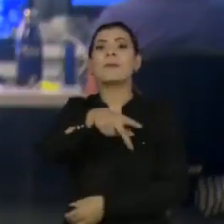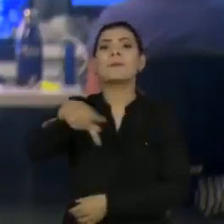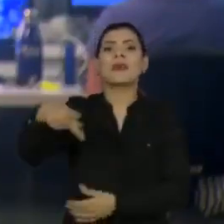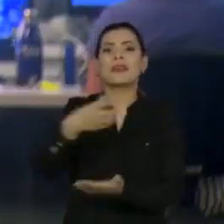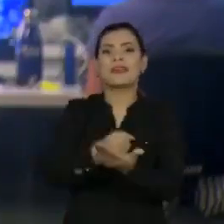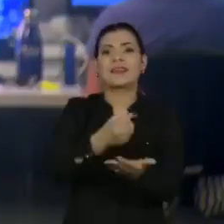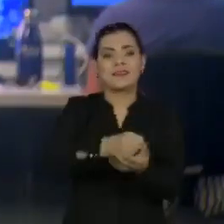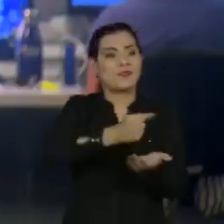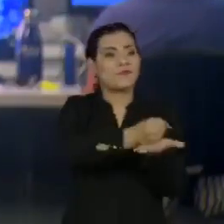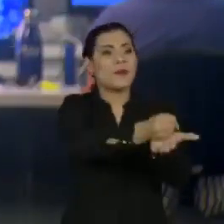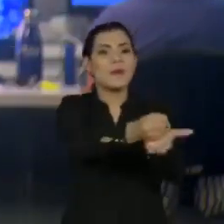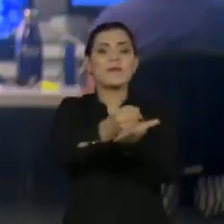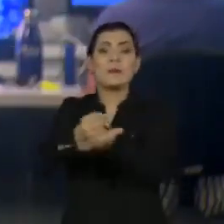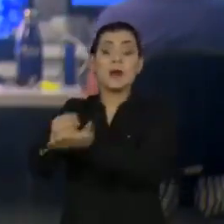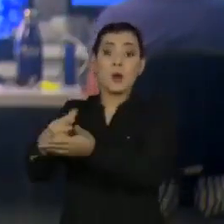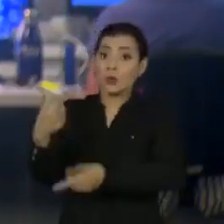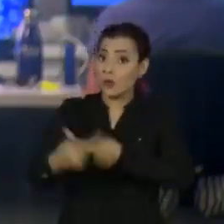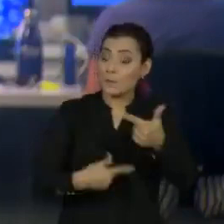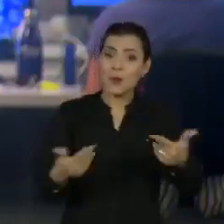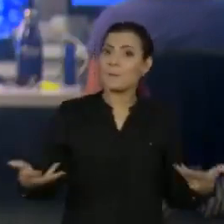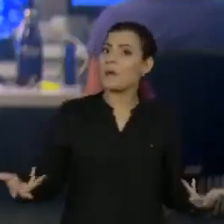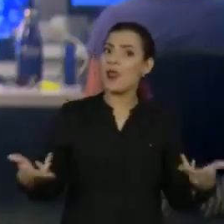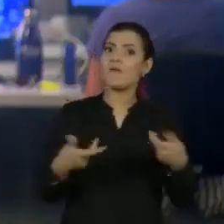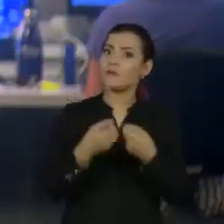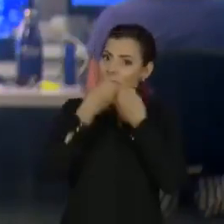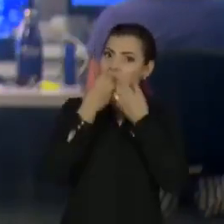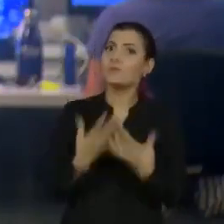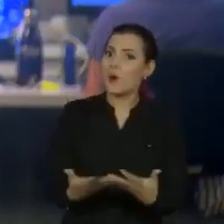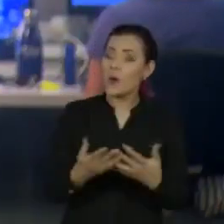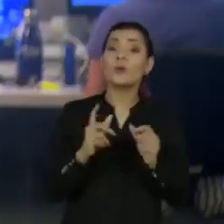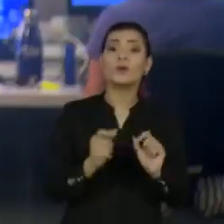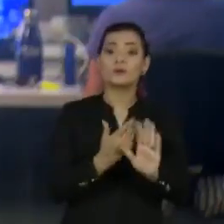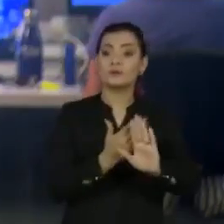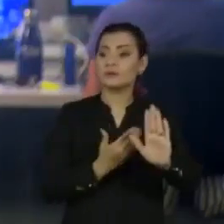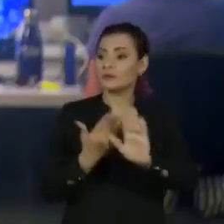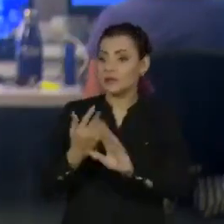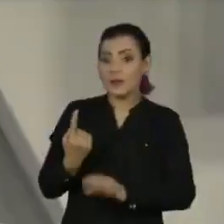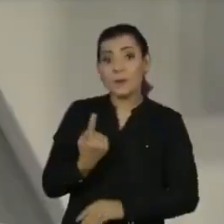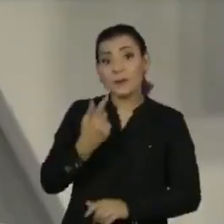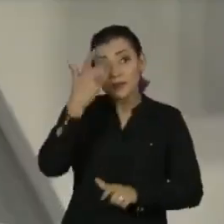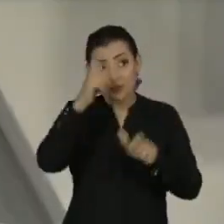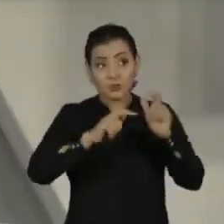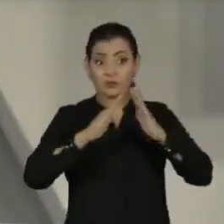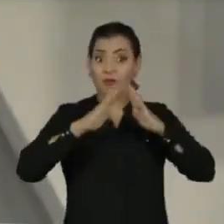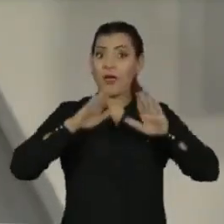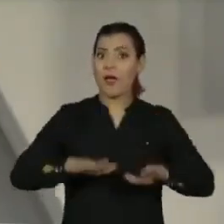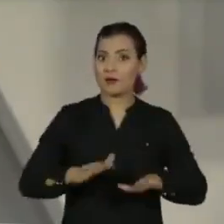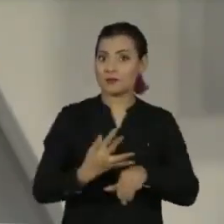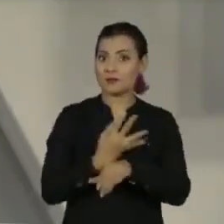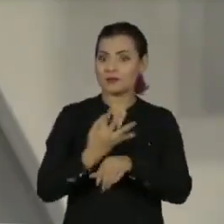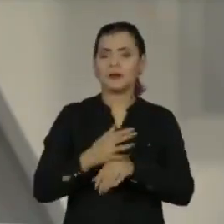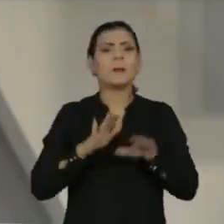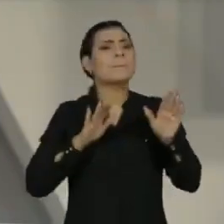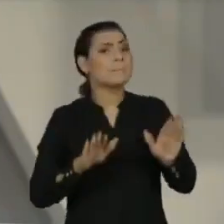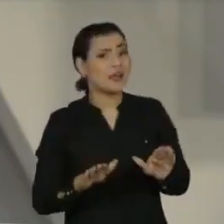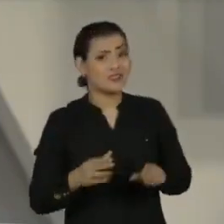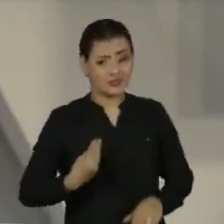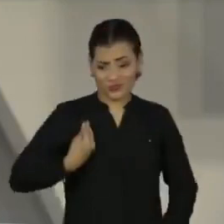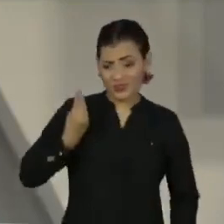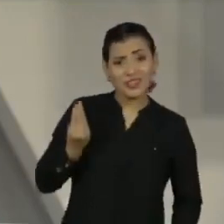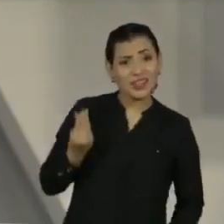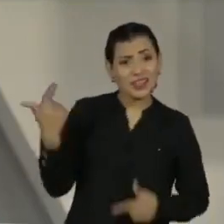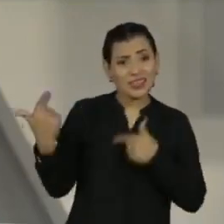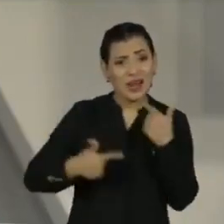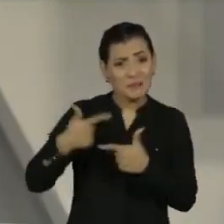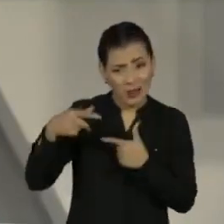pandemia, o trabalho deles foi essencial para garantir o isolamento de milhões de pessoas. Mas as condições de